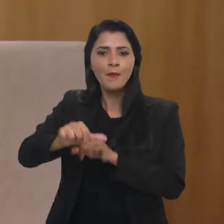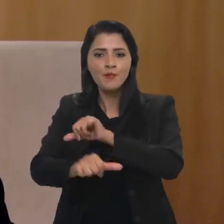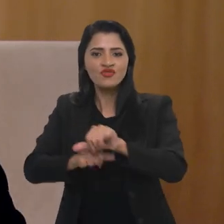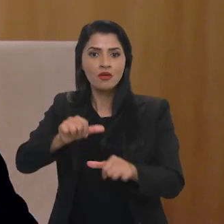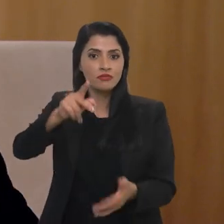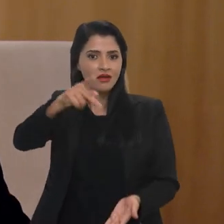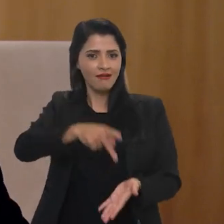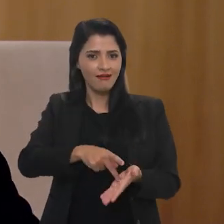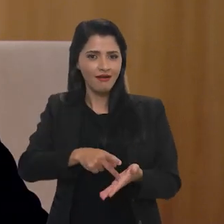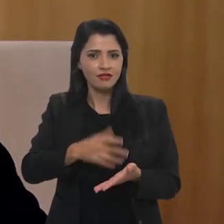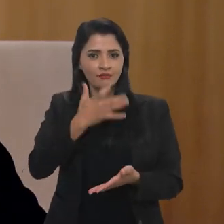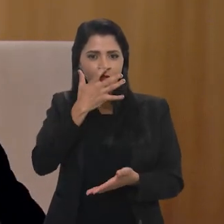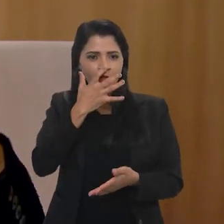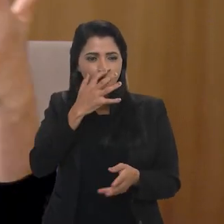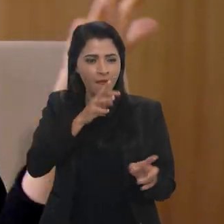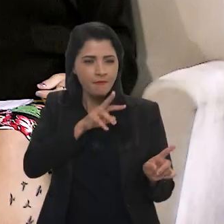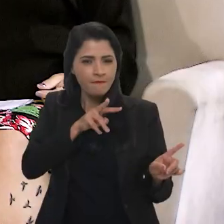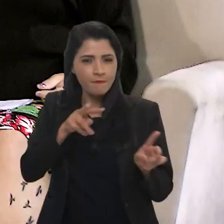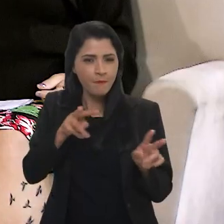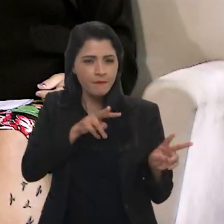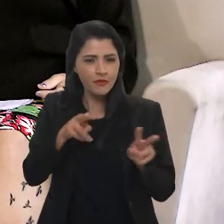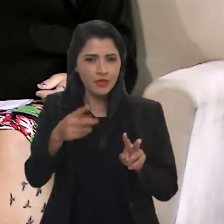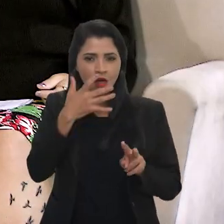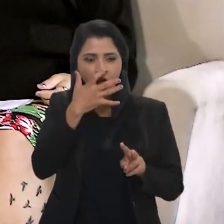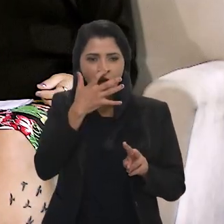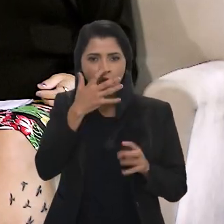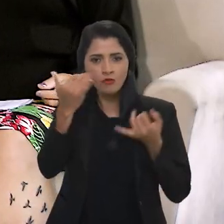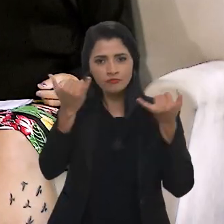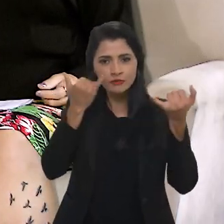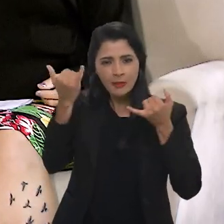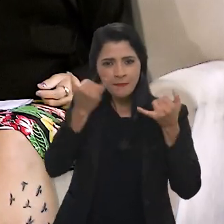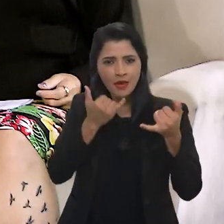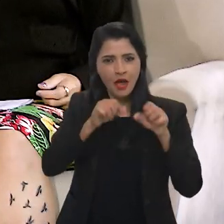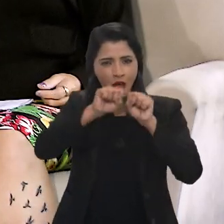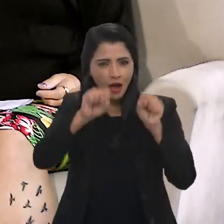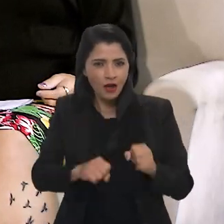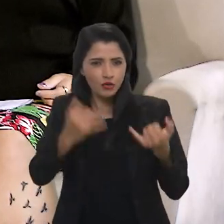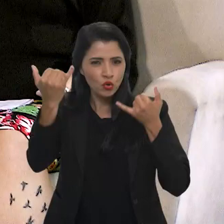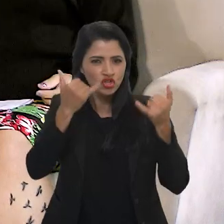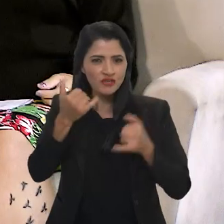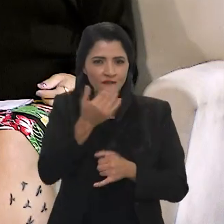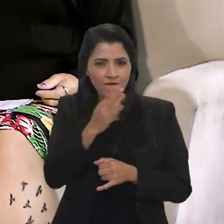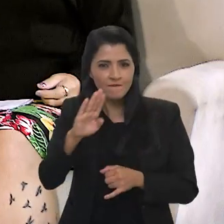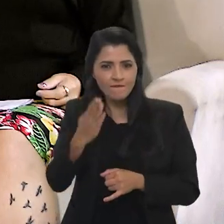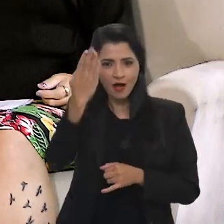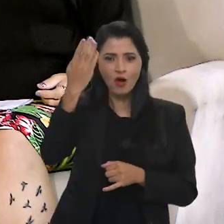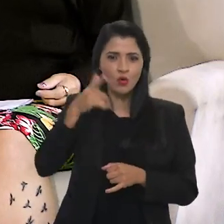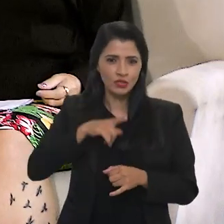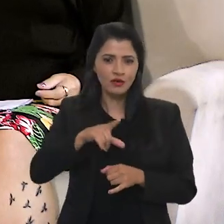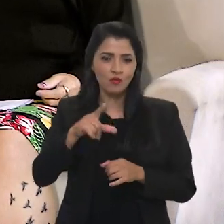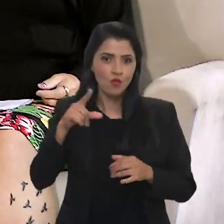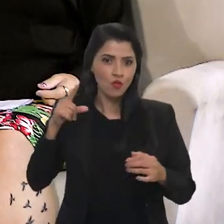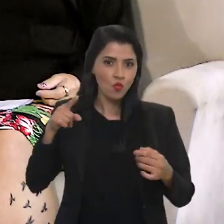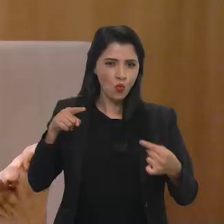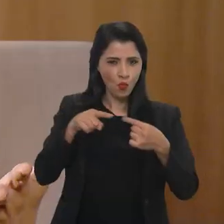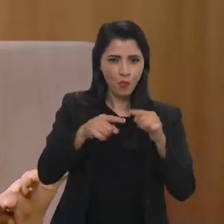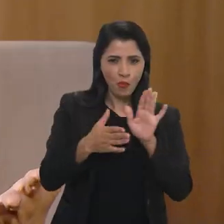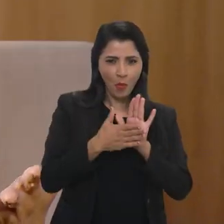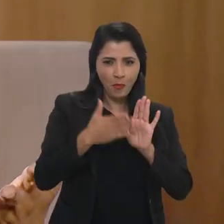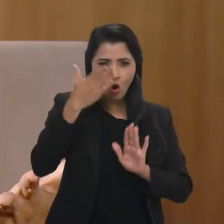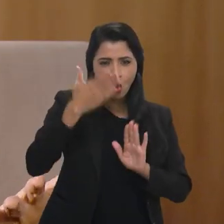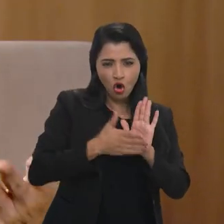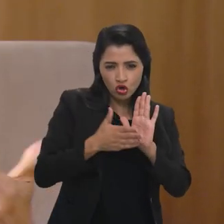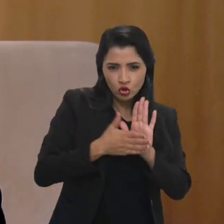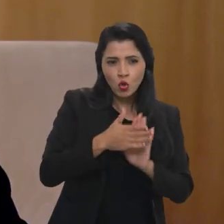realidade para que você tenha uma visão. Uma produção sistemática de notícias falsas com um propósito político, por exemplo. Sempre tem uma